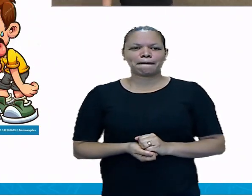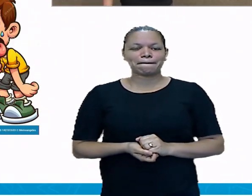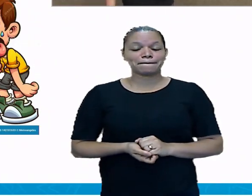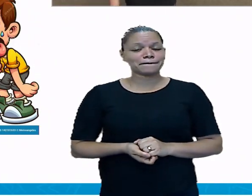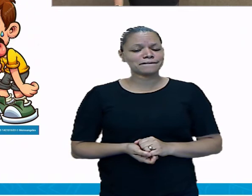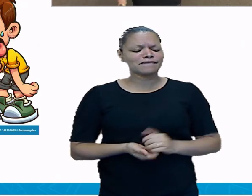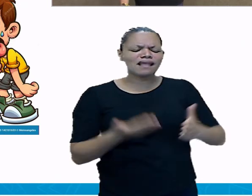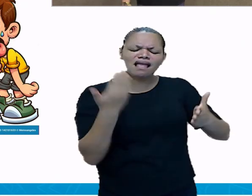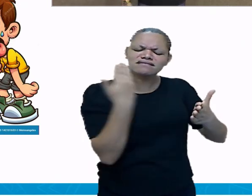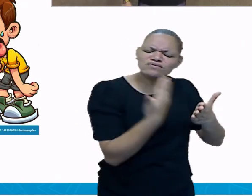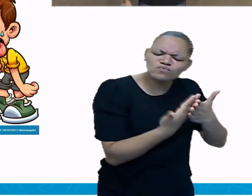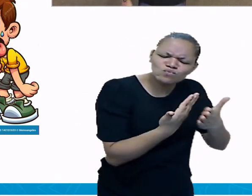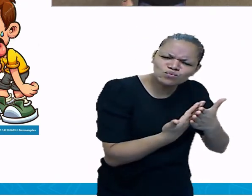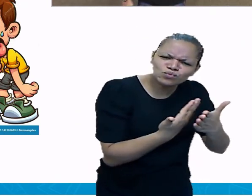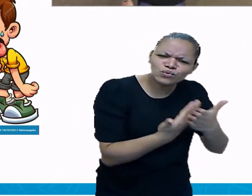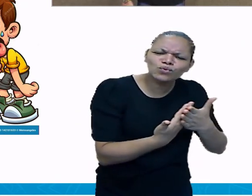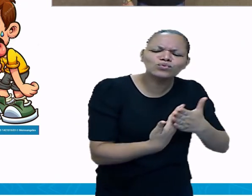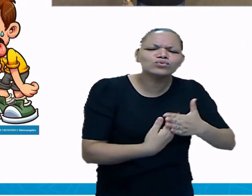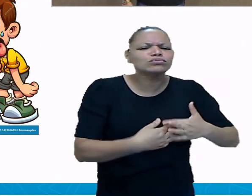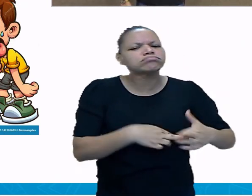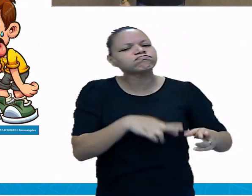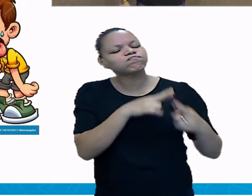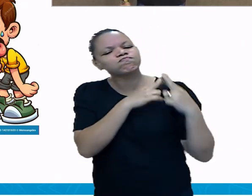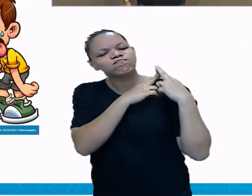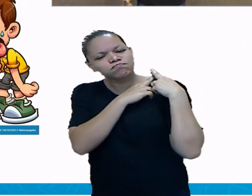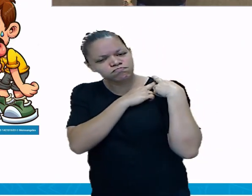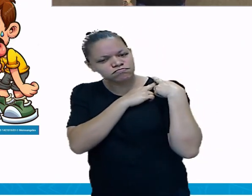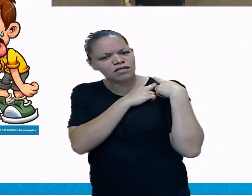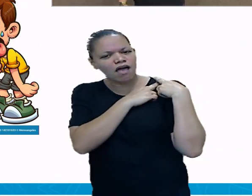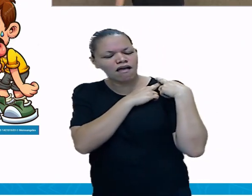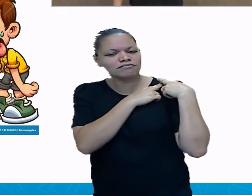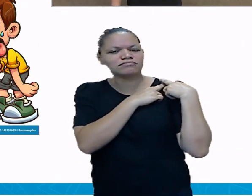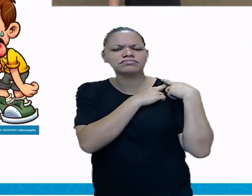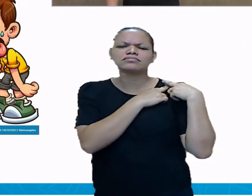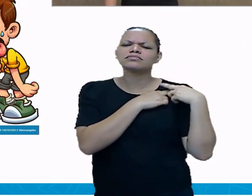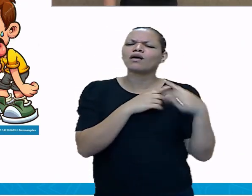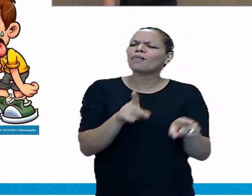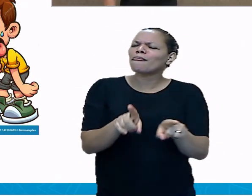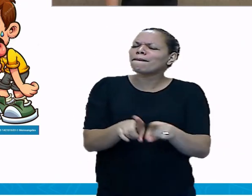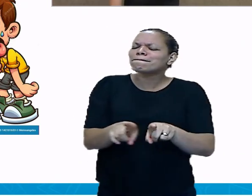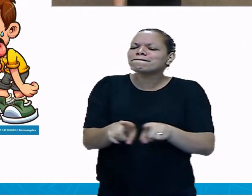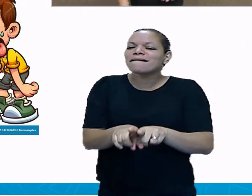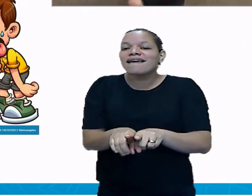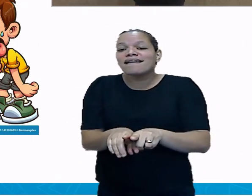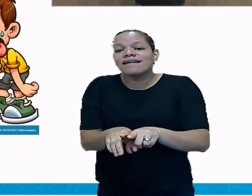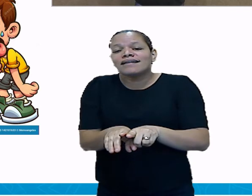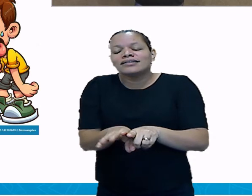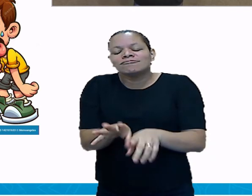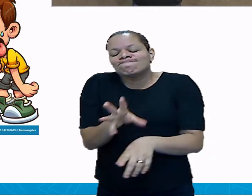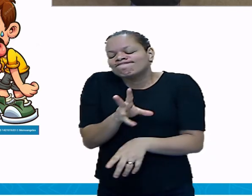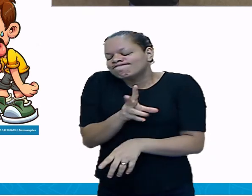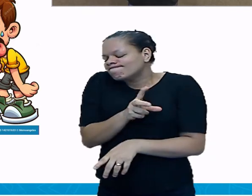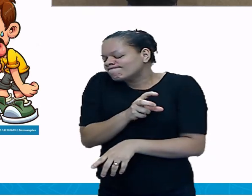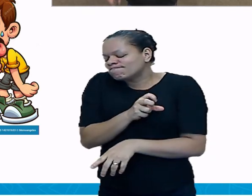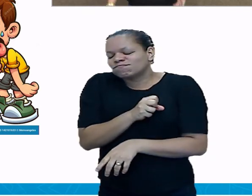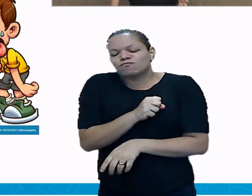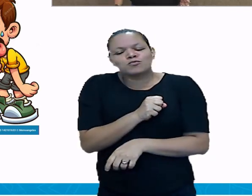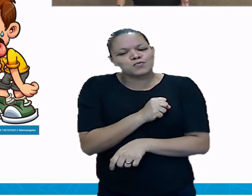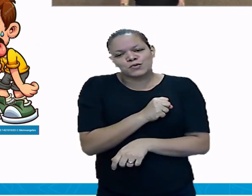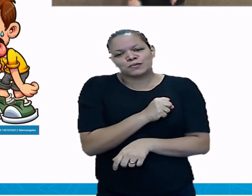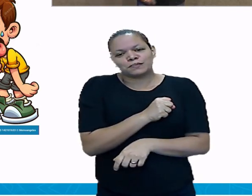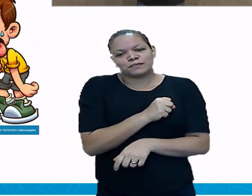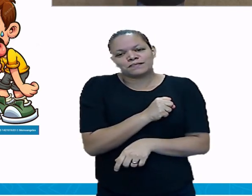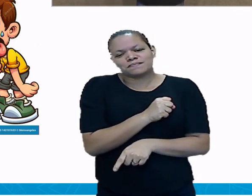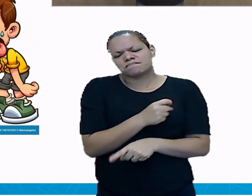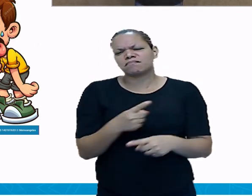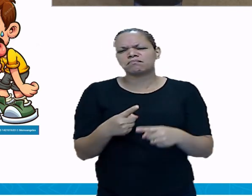Estude com responsabilidade, mas também com amor. Tudo aquilo que a gente coloca amor,